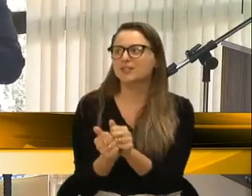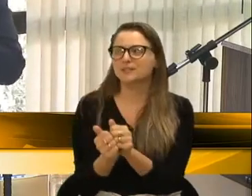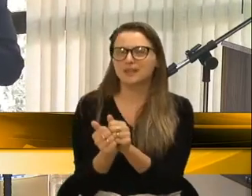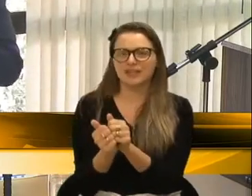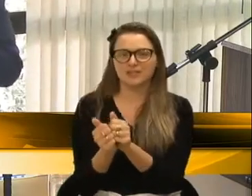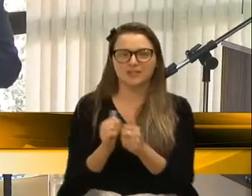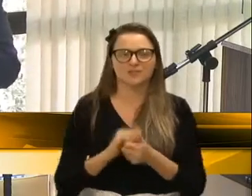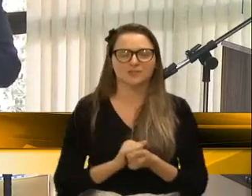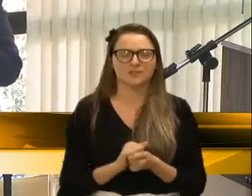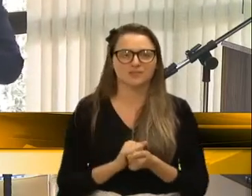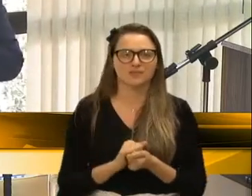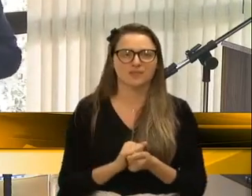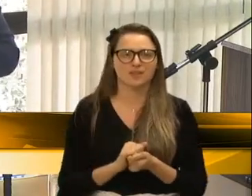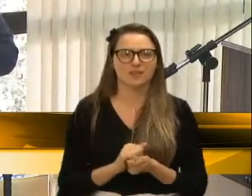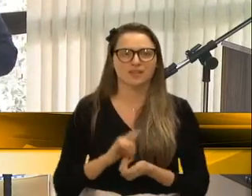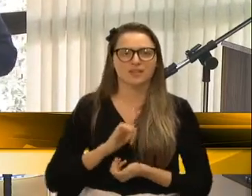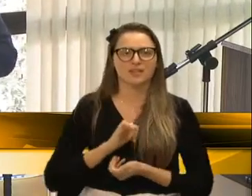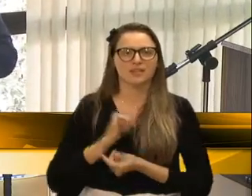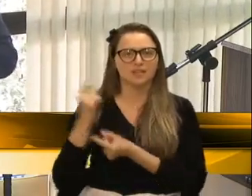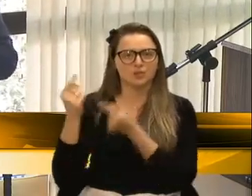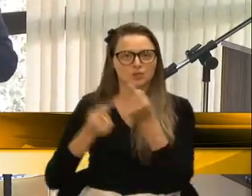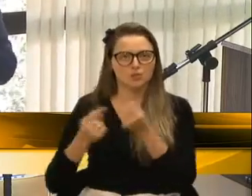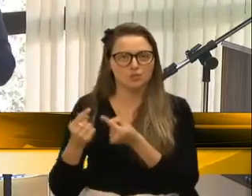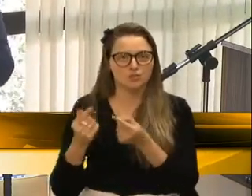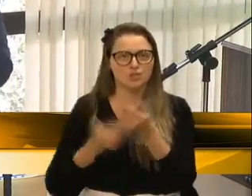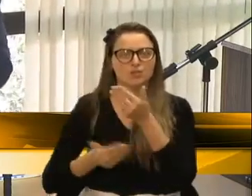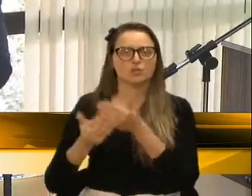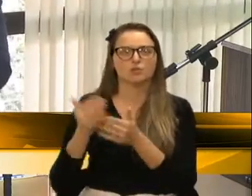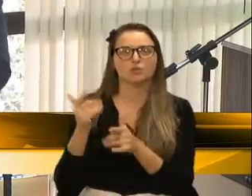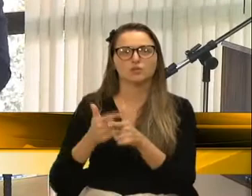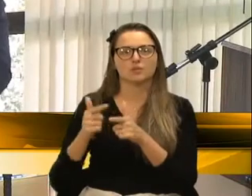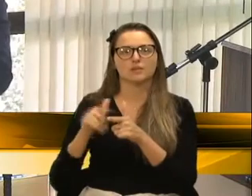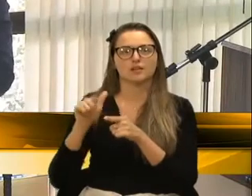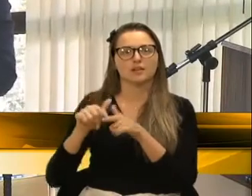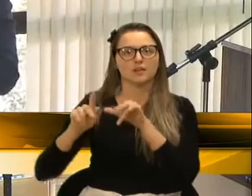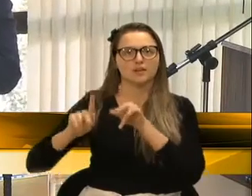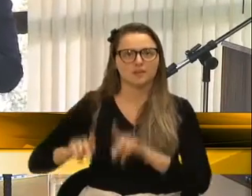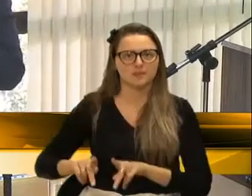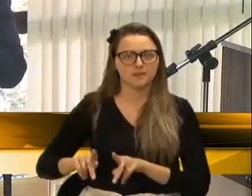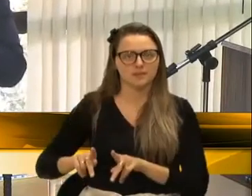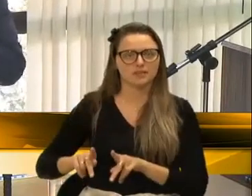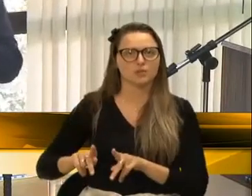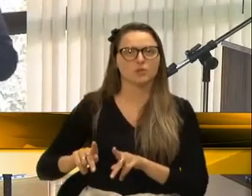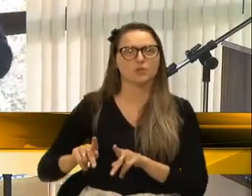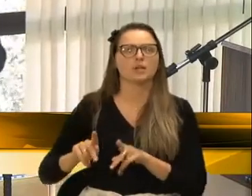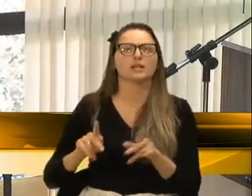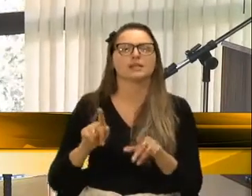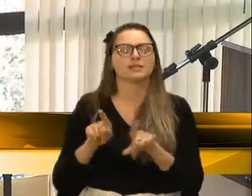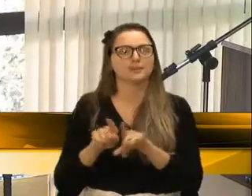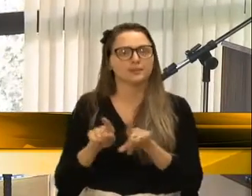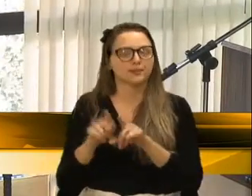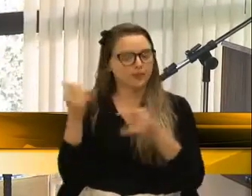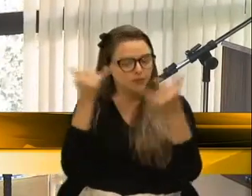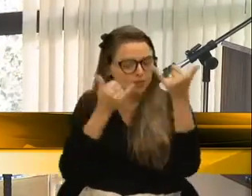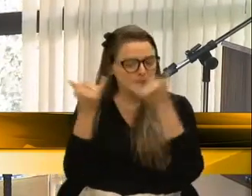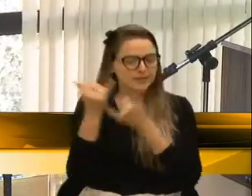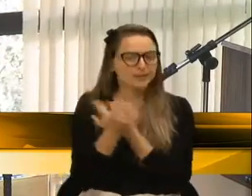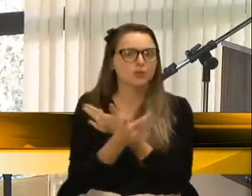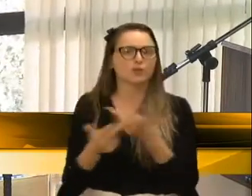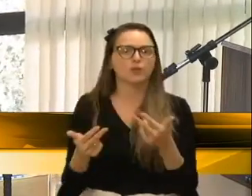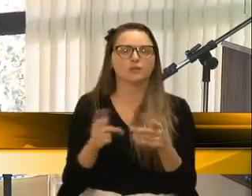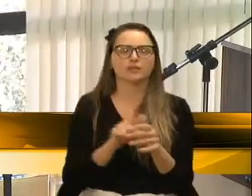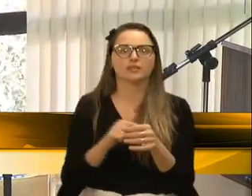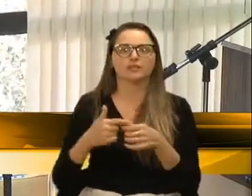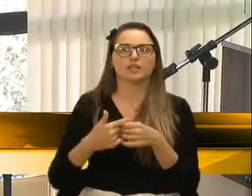tinha uma solução para os problemas, era uma pessoa sempre muito bem informada, também a respeito das coisas da cidade. Um empresário